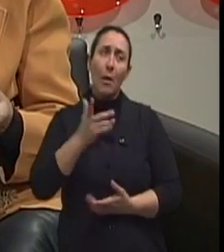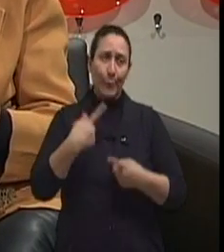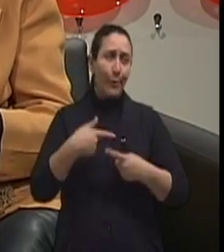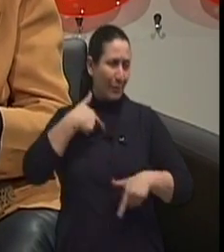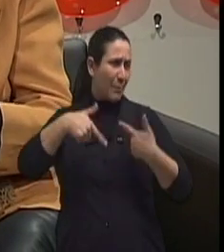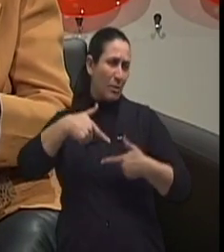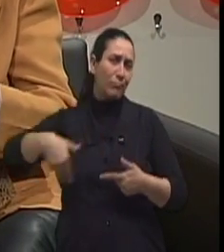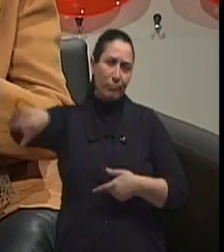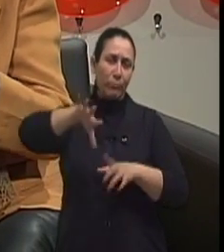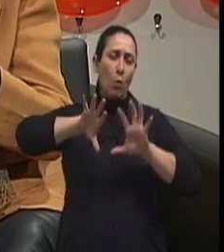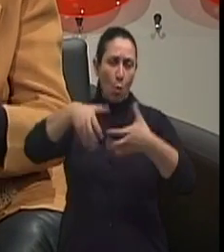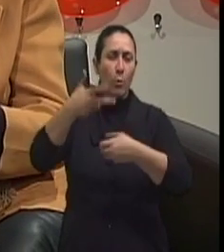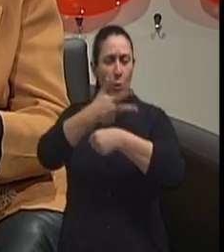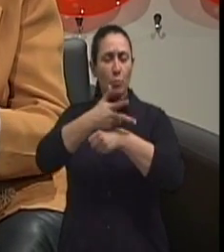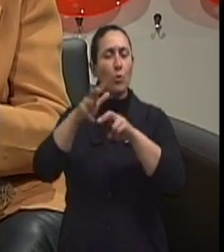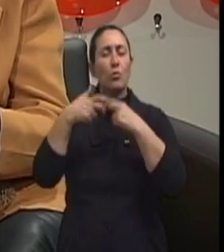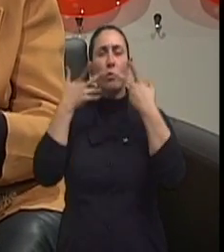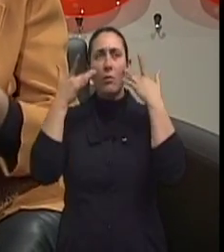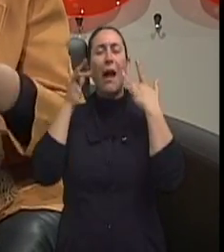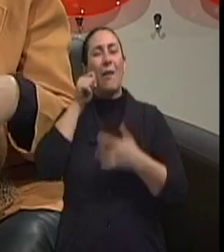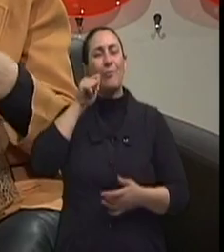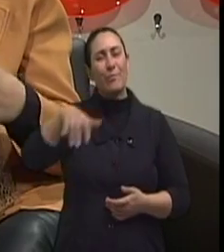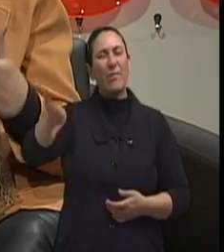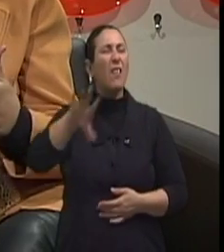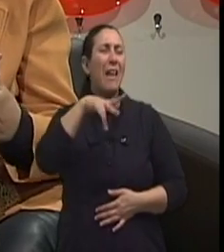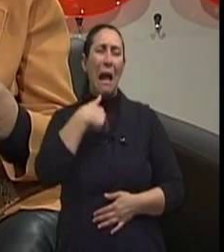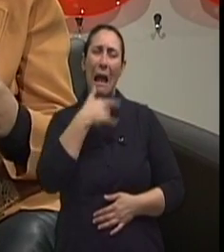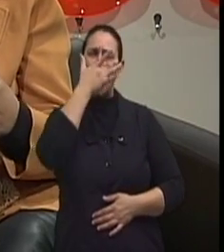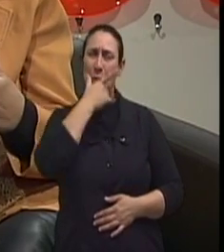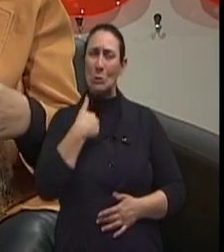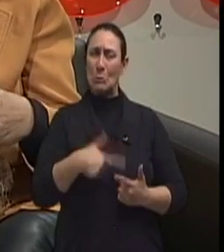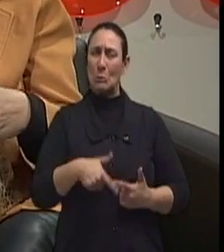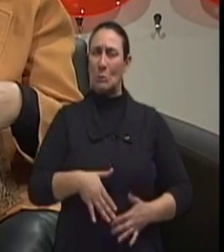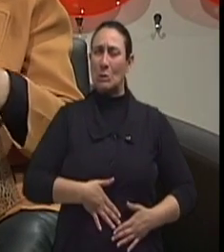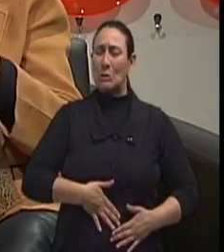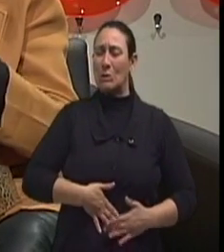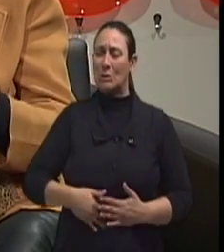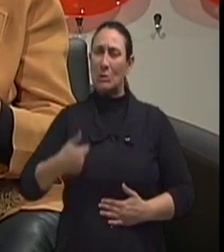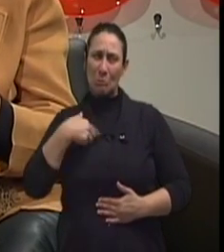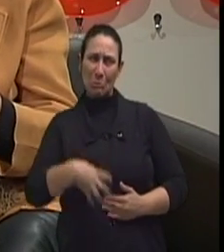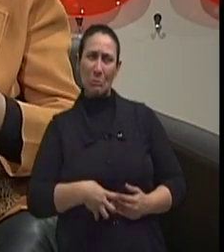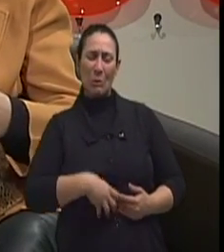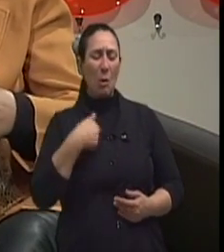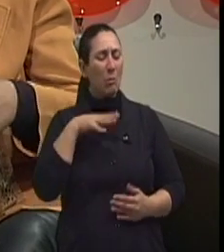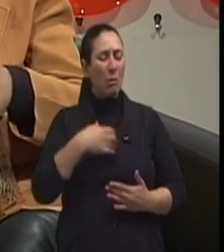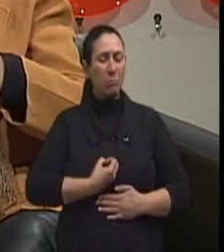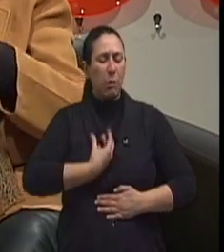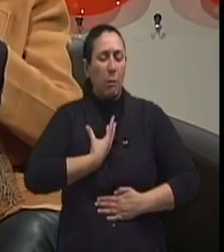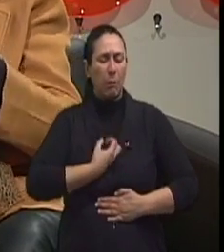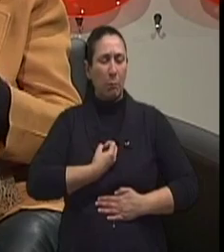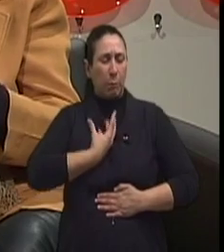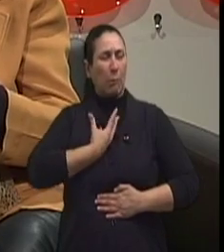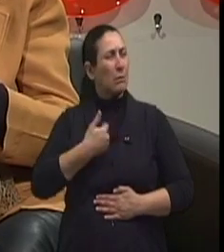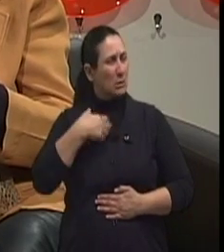função do teatro, né, as idosas dizem assim, ah, eu acho que eu estou com alguma coisa no estômago, professora. Eu tenho refluxo seguido, eu